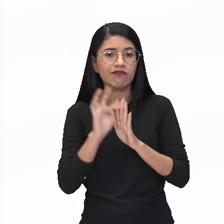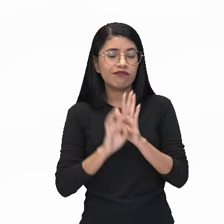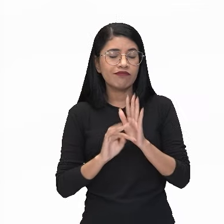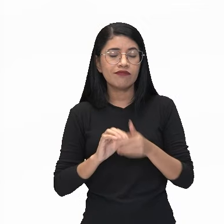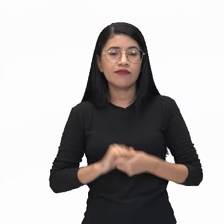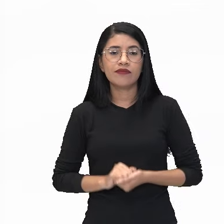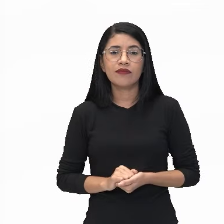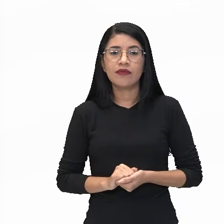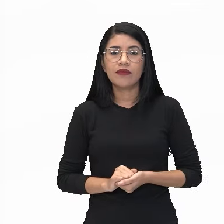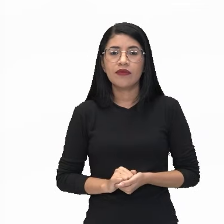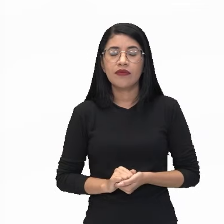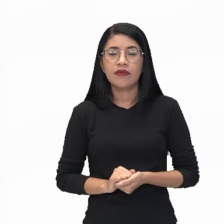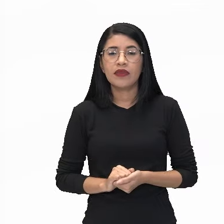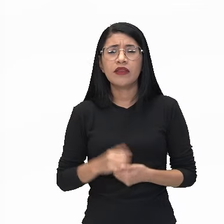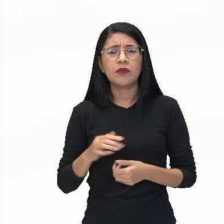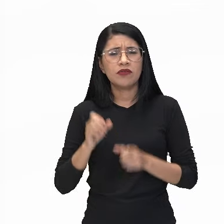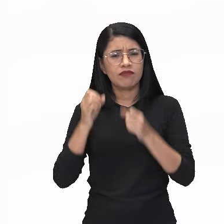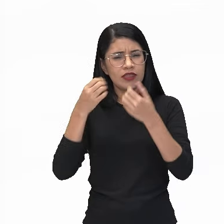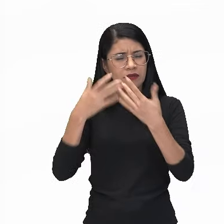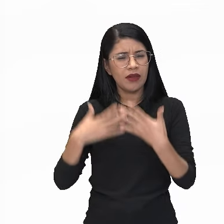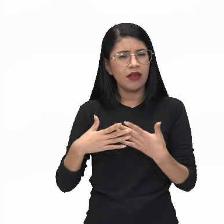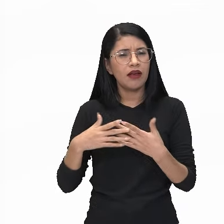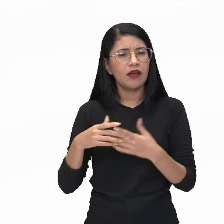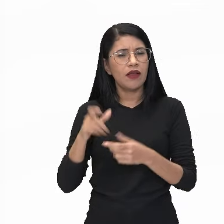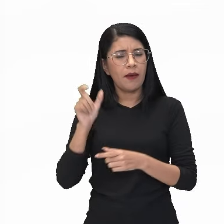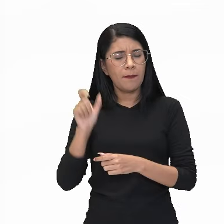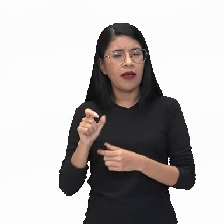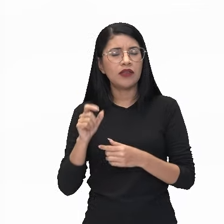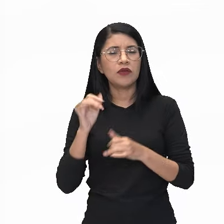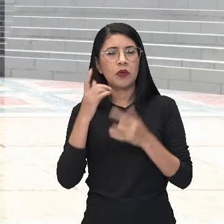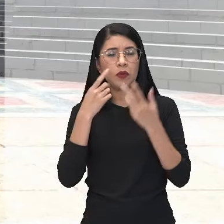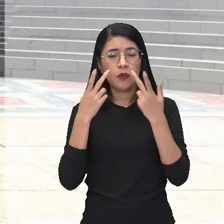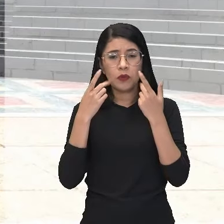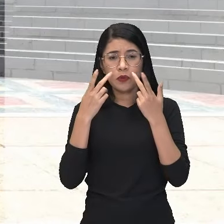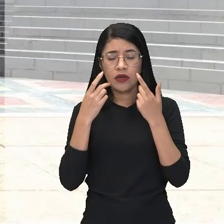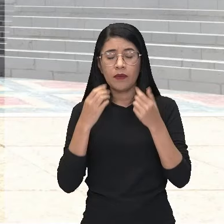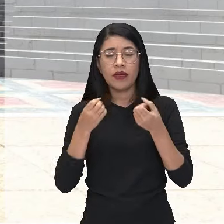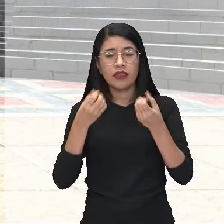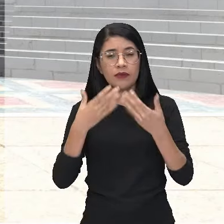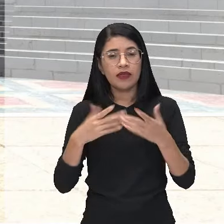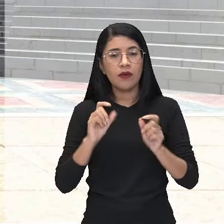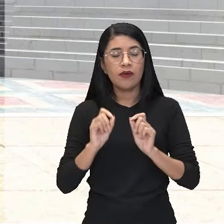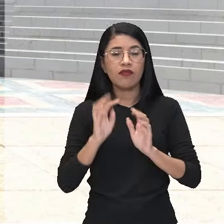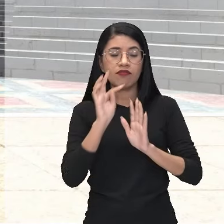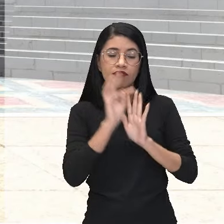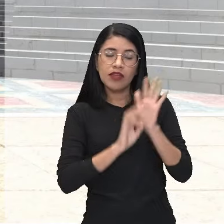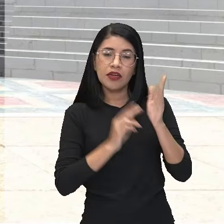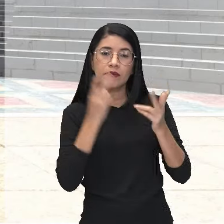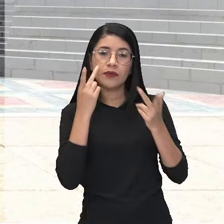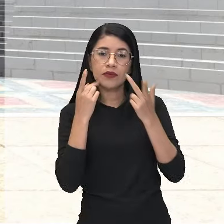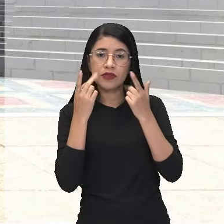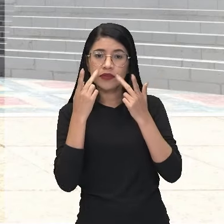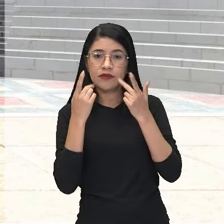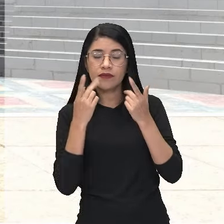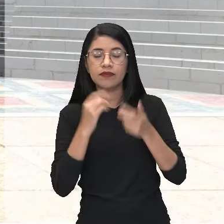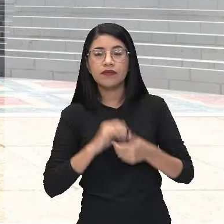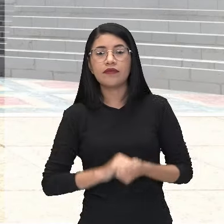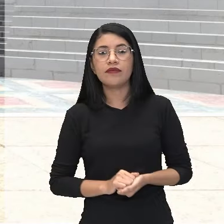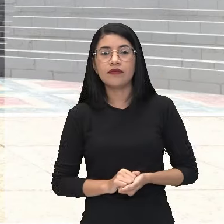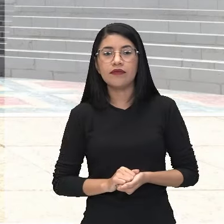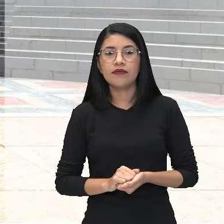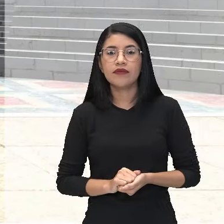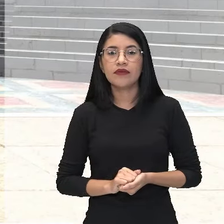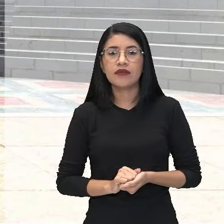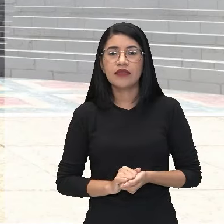falando, né? De um dramaturgo, nós vamos falar, então, de textos teatrais, de textos dramaturgos. Olha só,